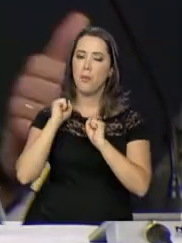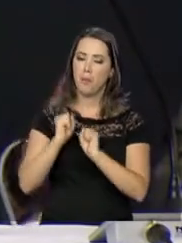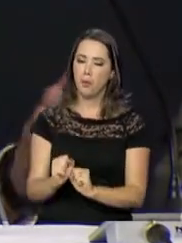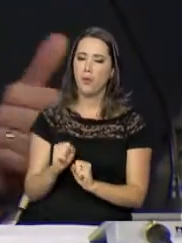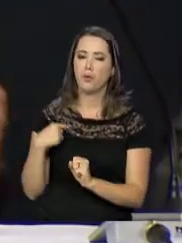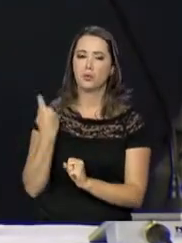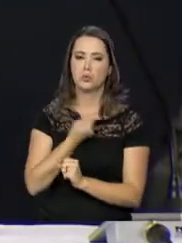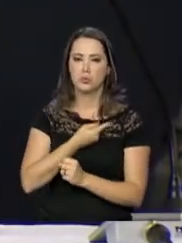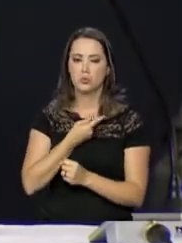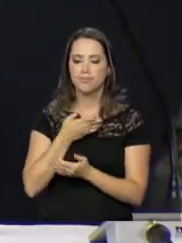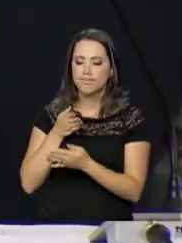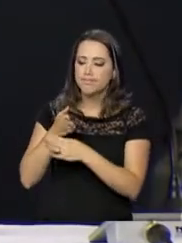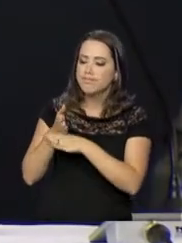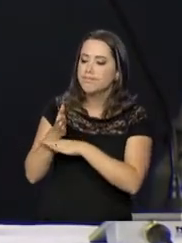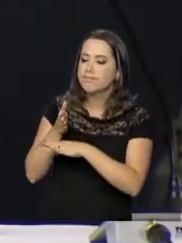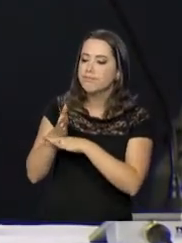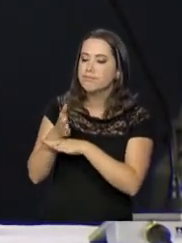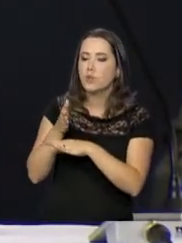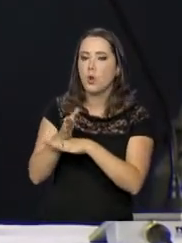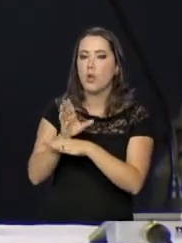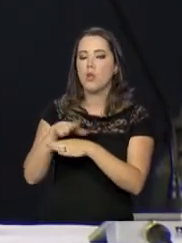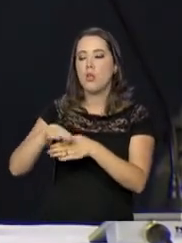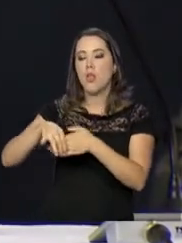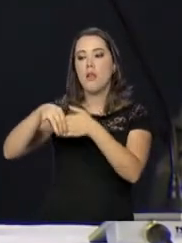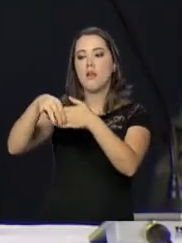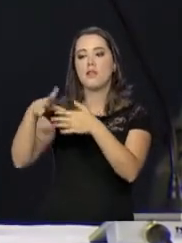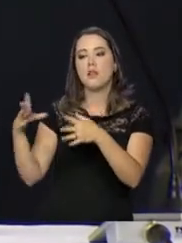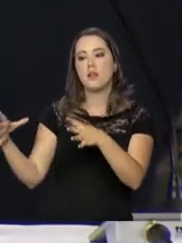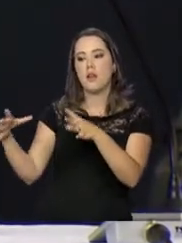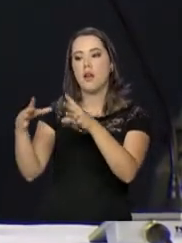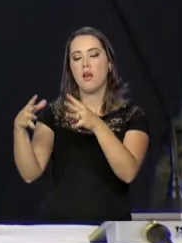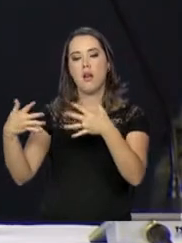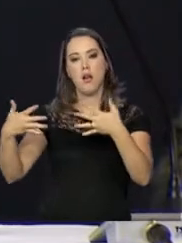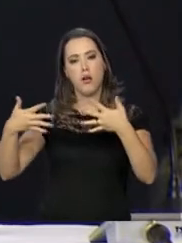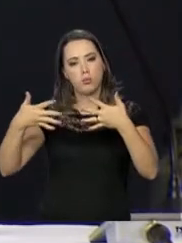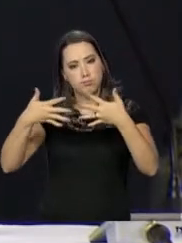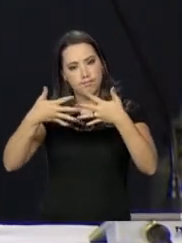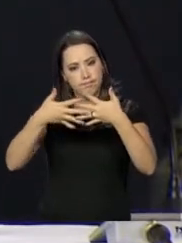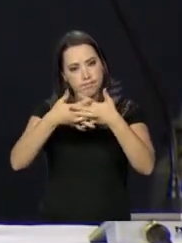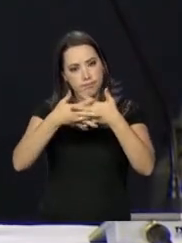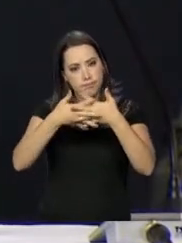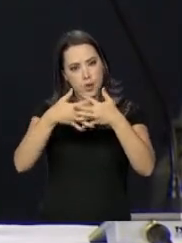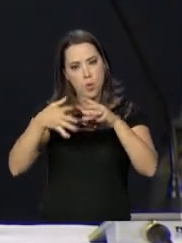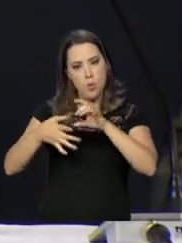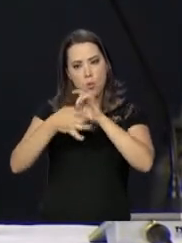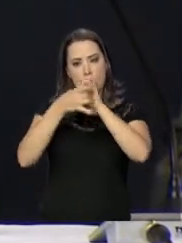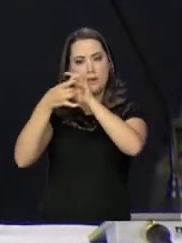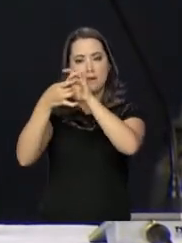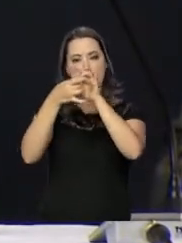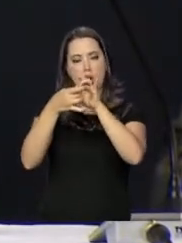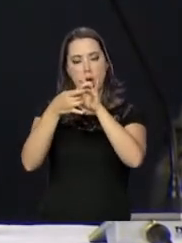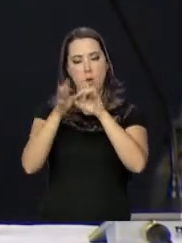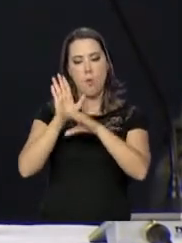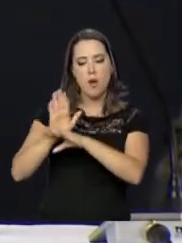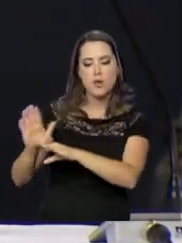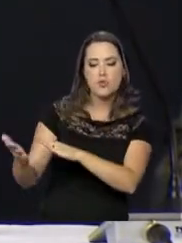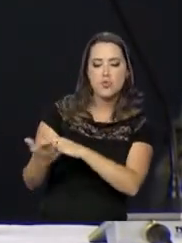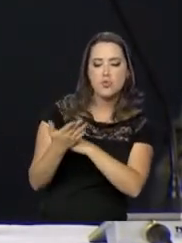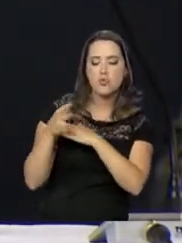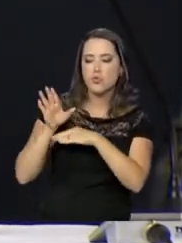que nós façamos aquilo que o Raul mencionou, ou seja, a integração do sistema de segurança pública, a cooperação